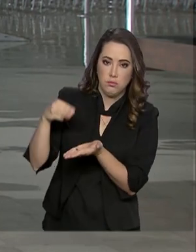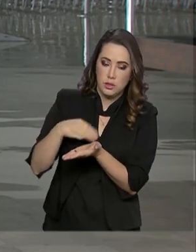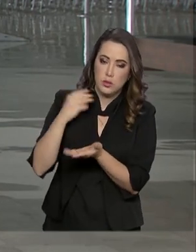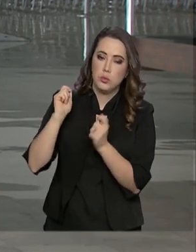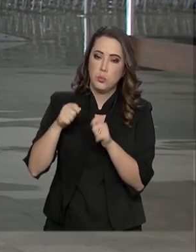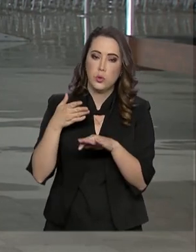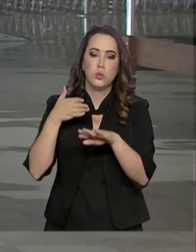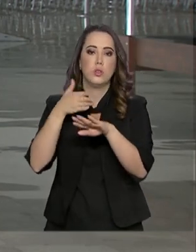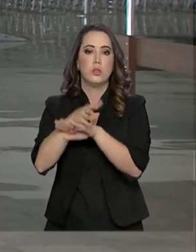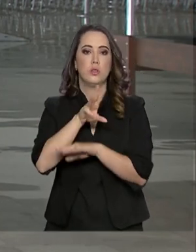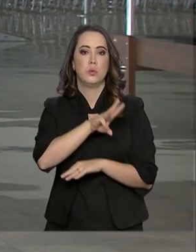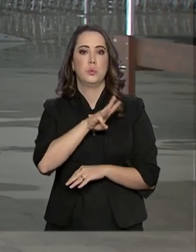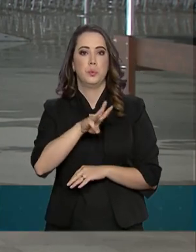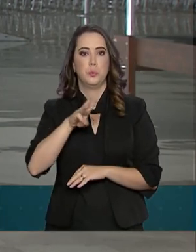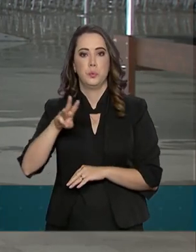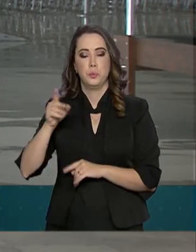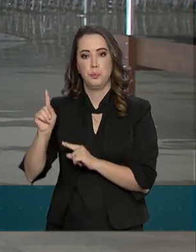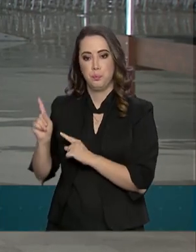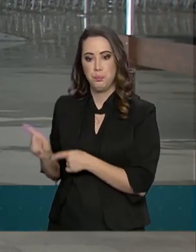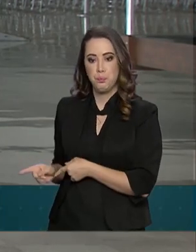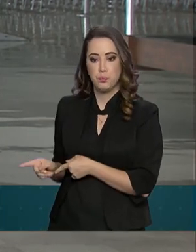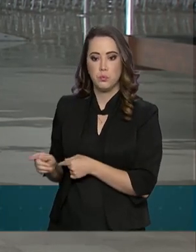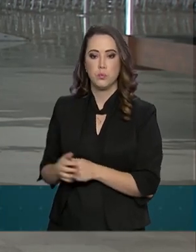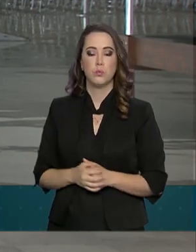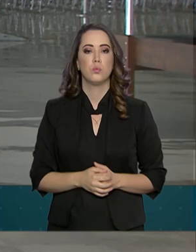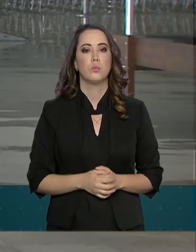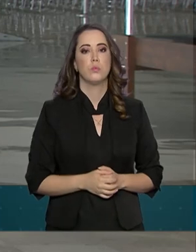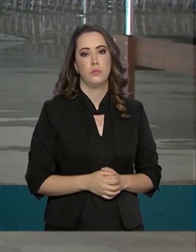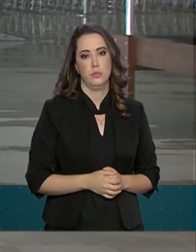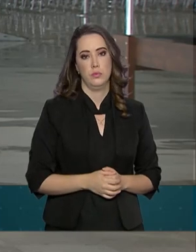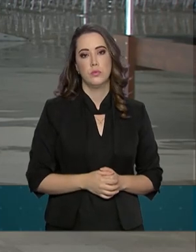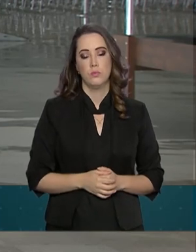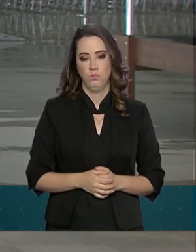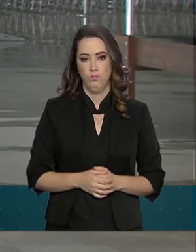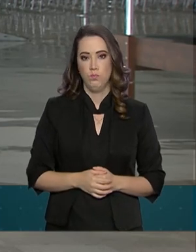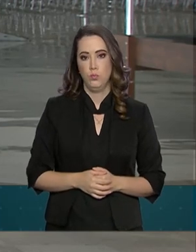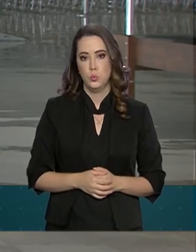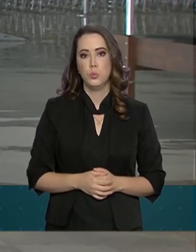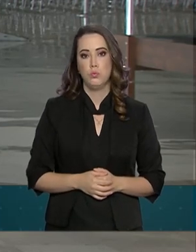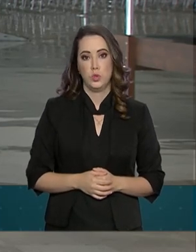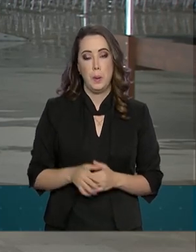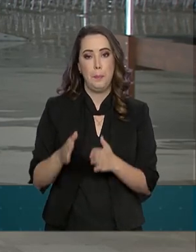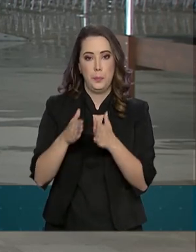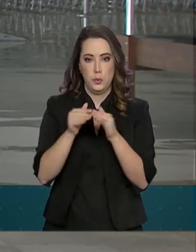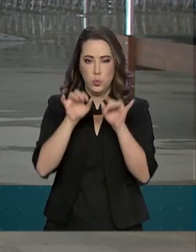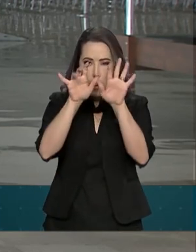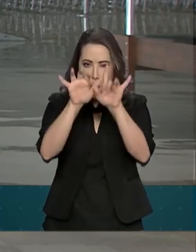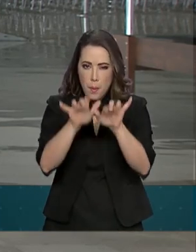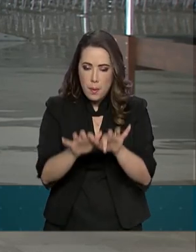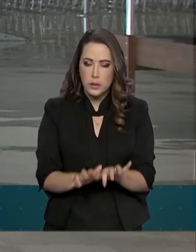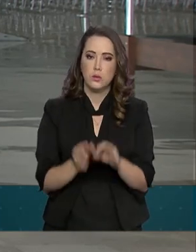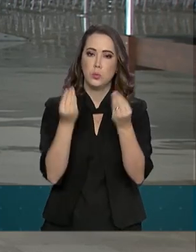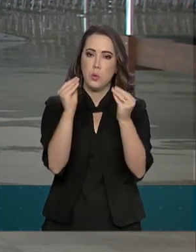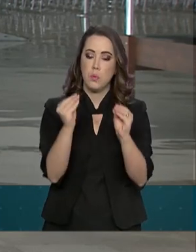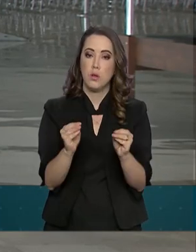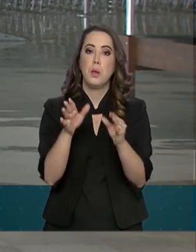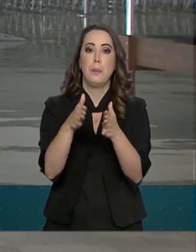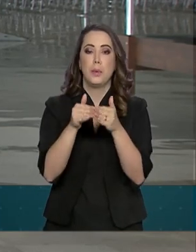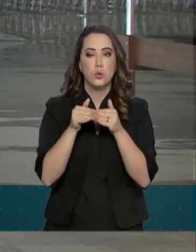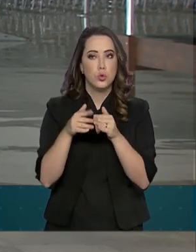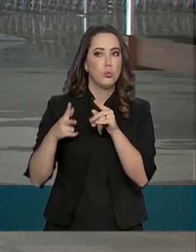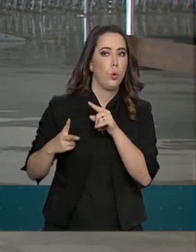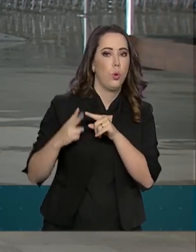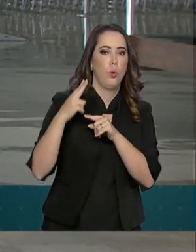podem entrar no site não-me-perturbe.com.br, fazer o cadastro e solicitar o